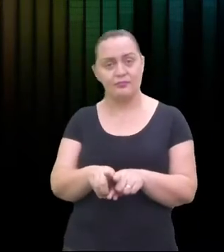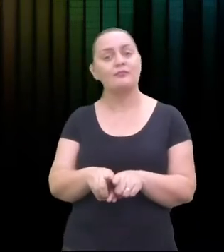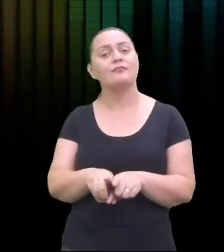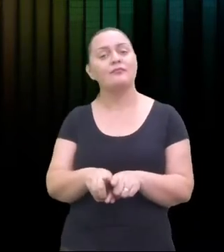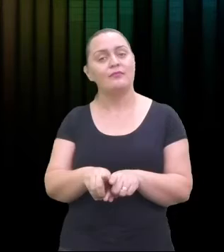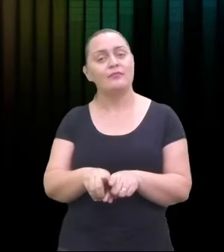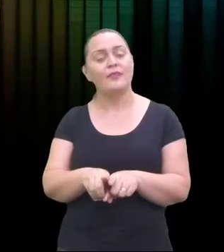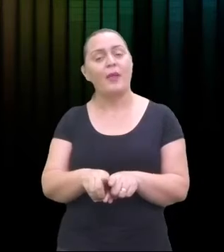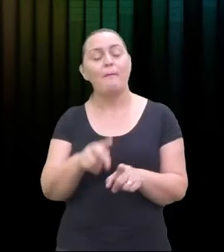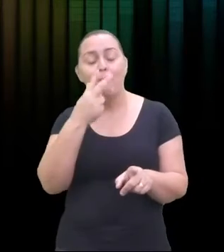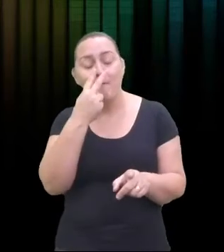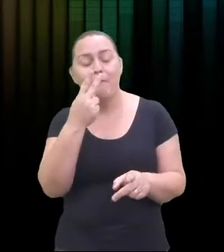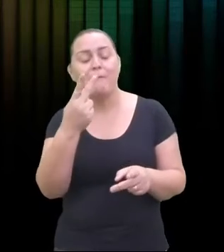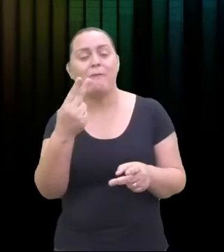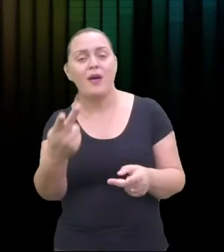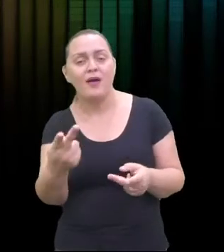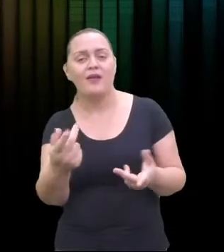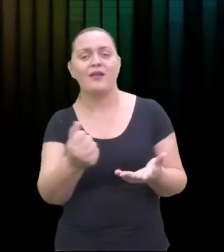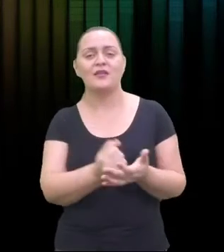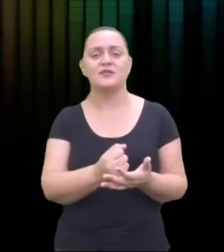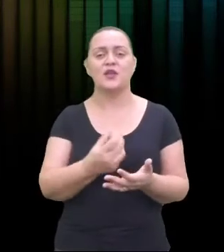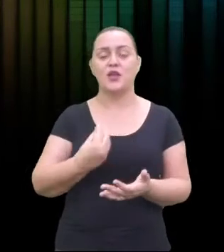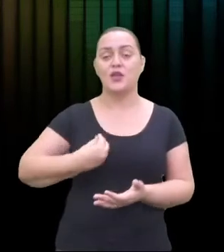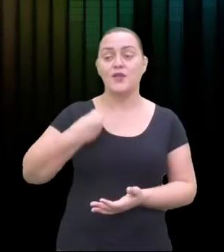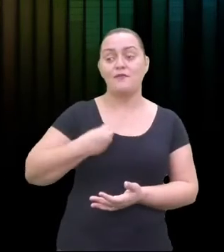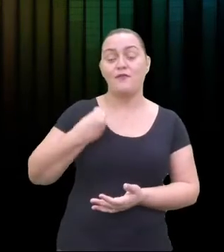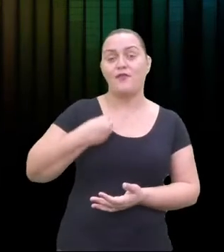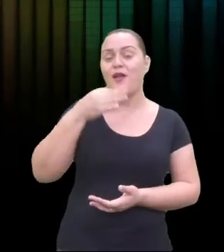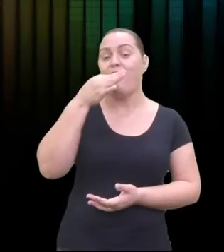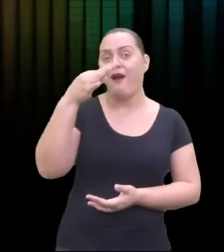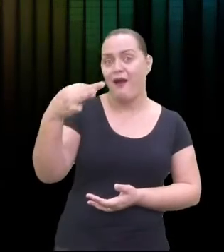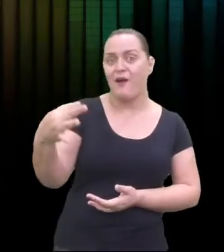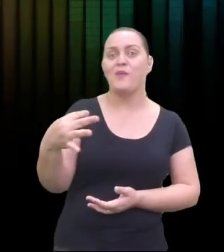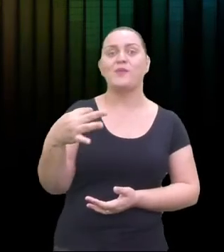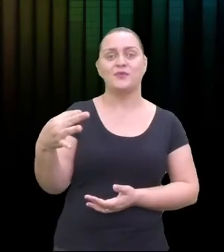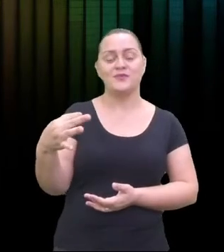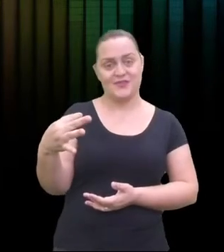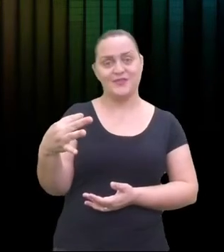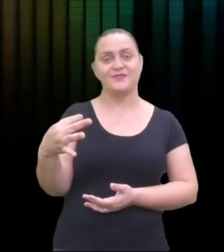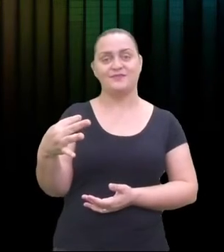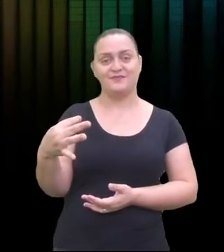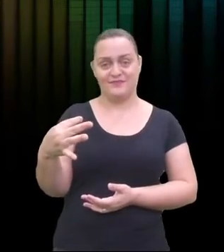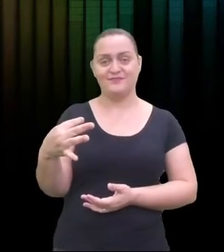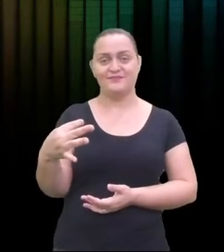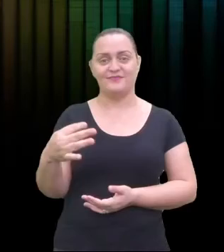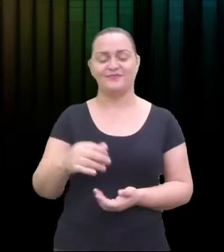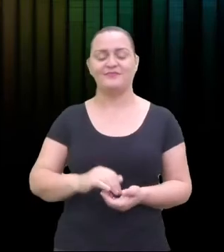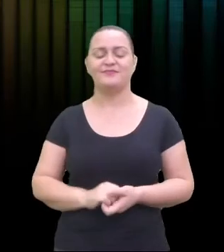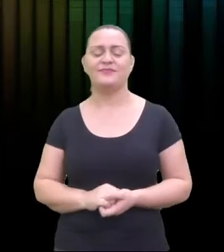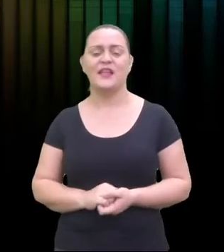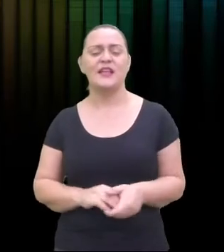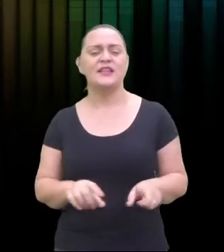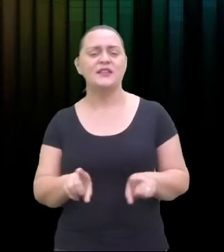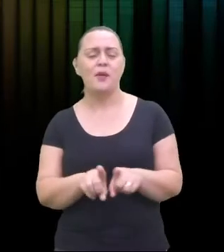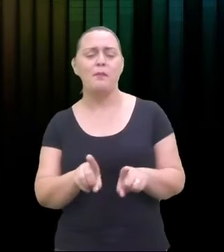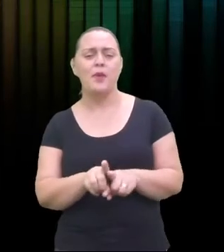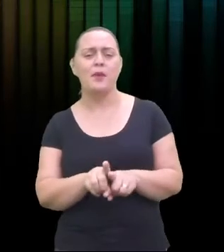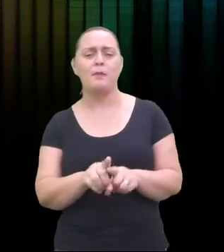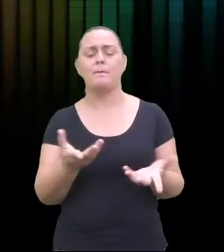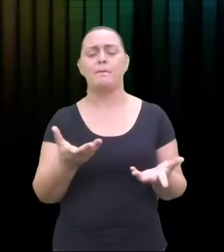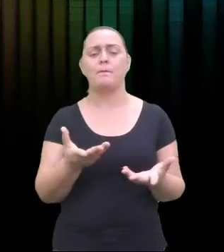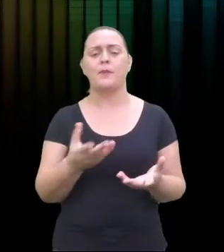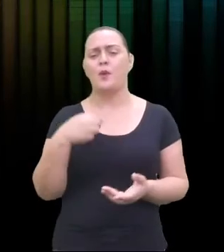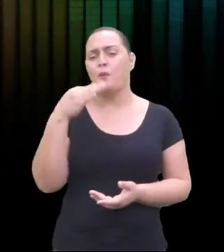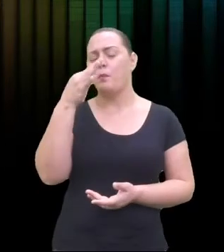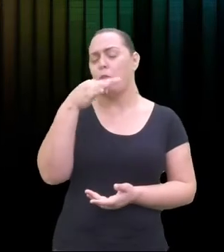E você se identifica com esse tipo de música. Ao ouvir música clássica, ajuda a aliviar sintomas